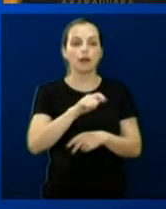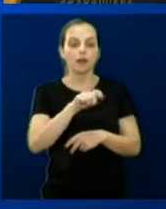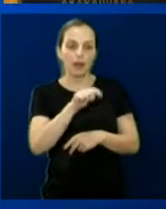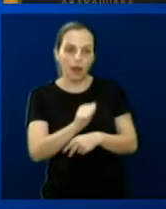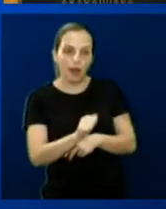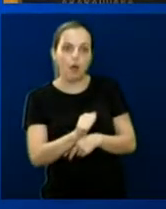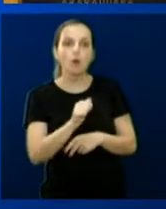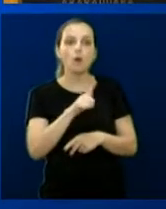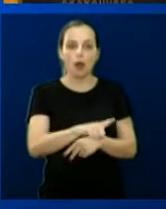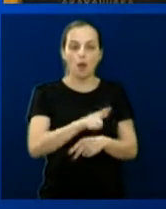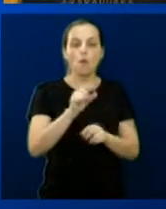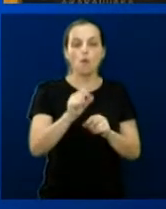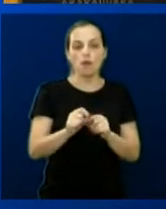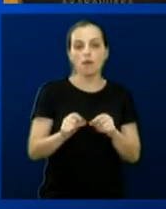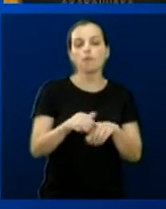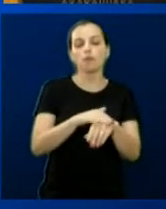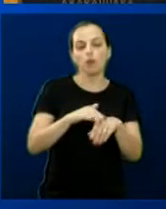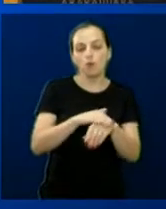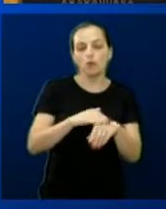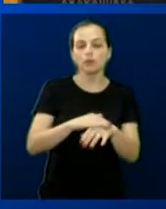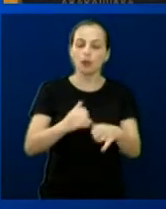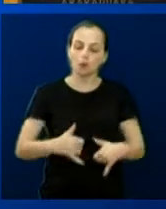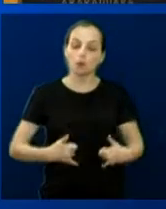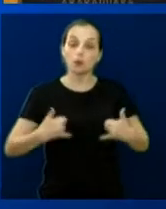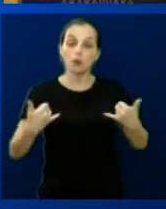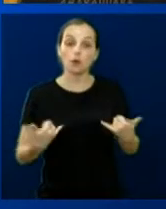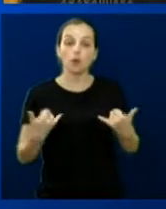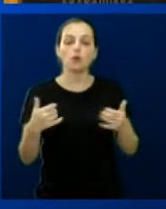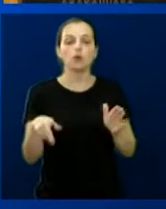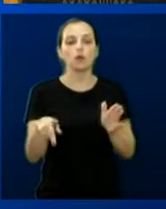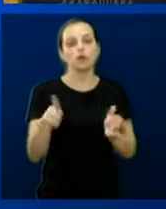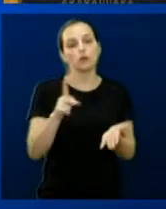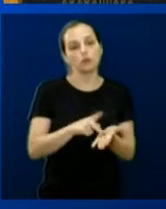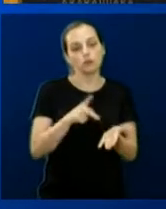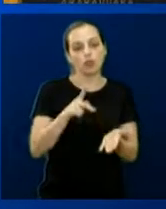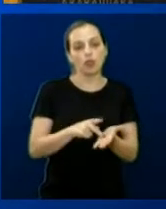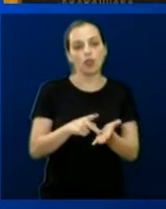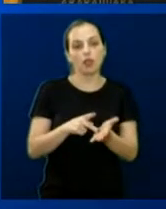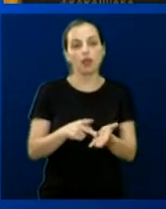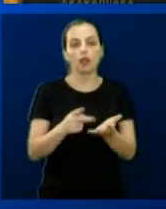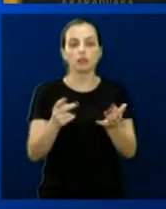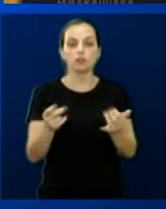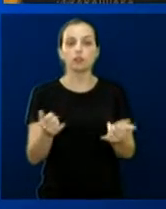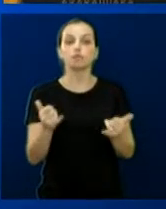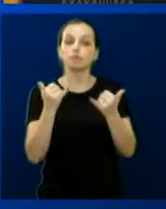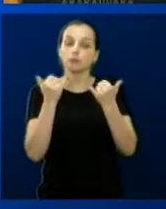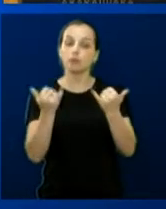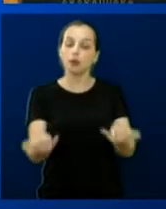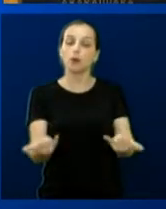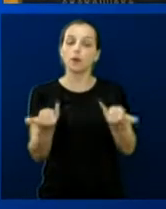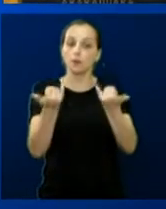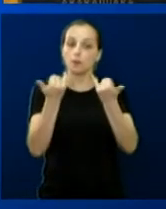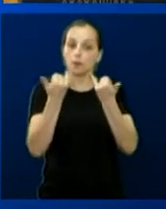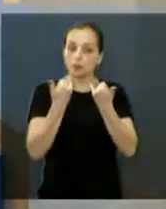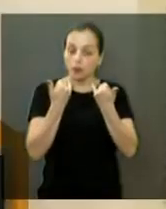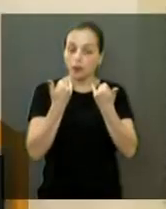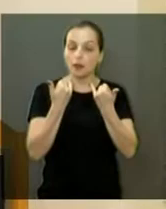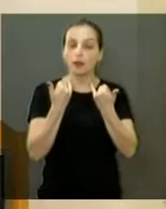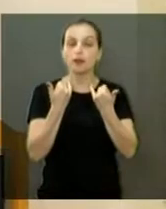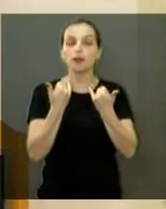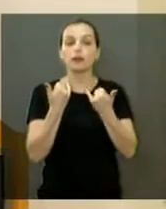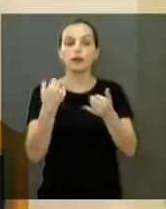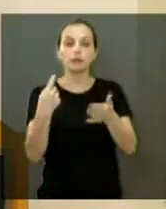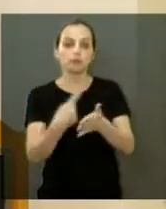dele. Muito orgulhoso mesmo. E foi muito bacana. Os alunos levaram as questões aos pais e eles trouxeram